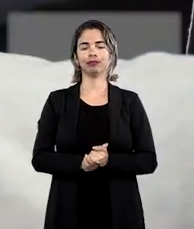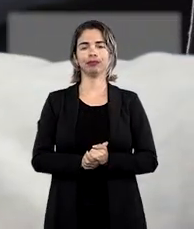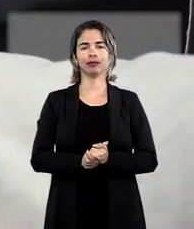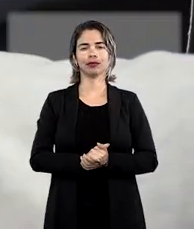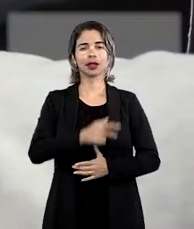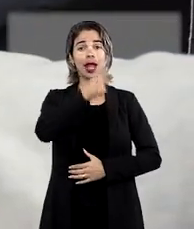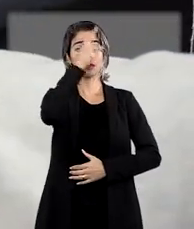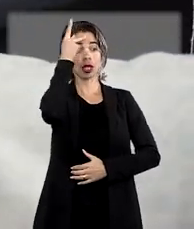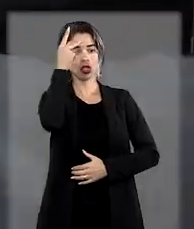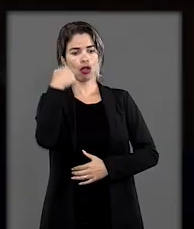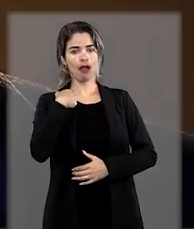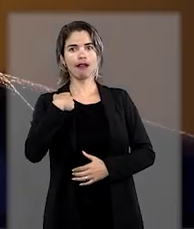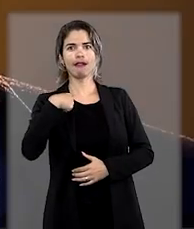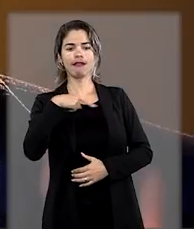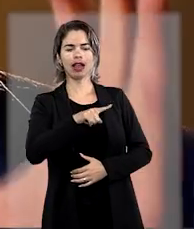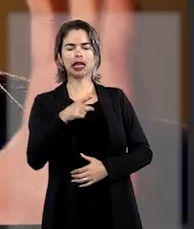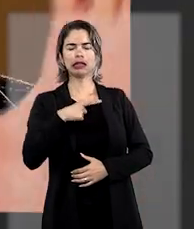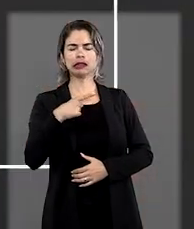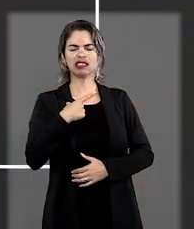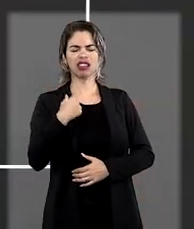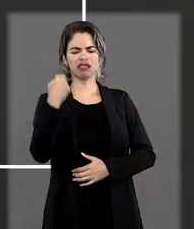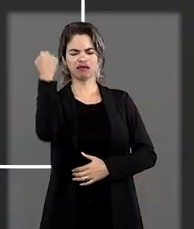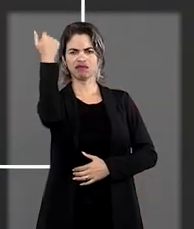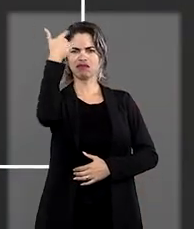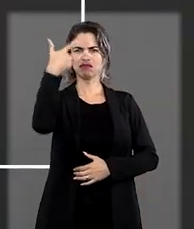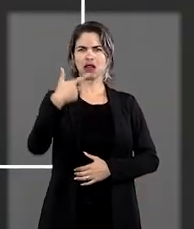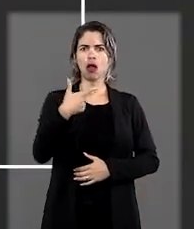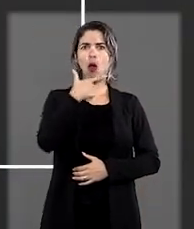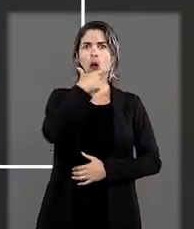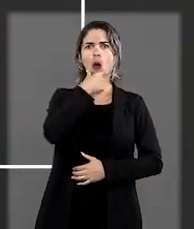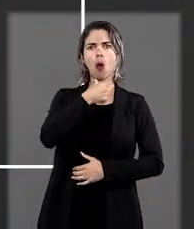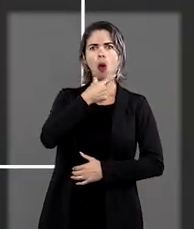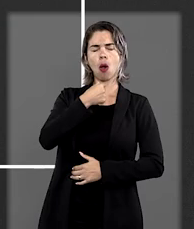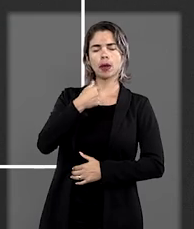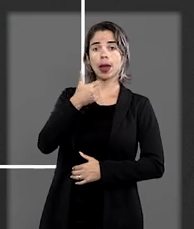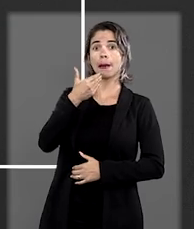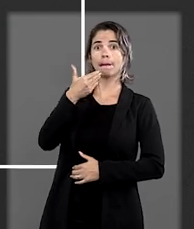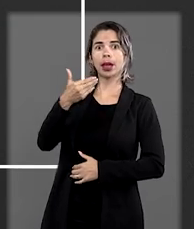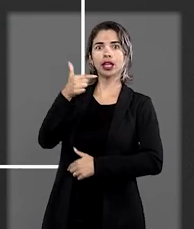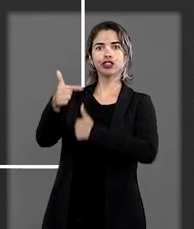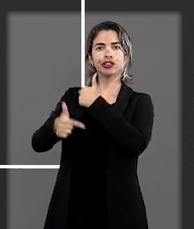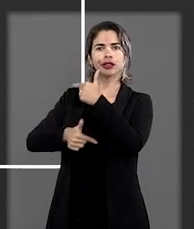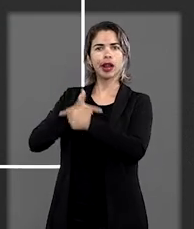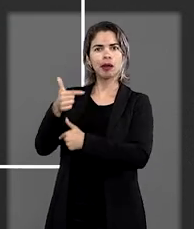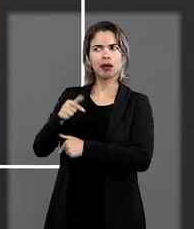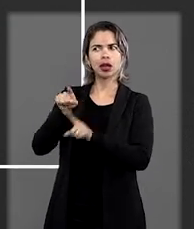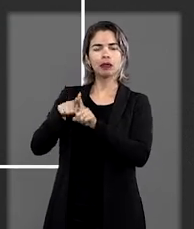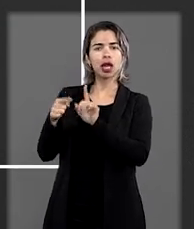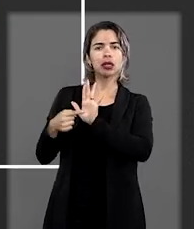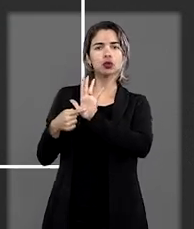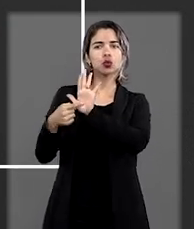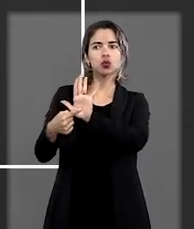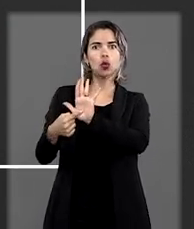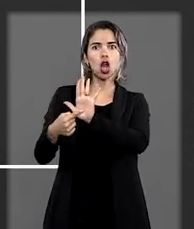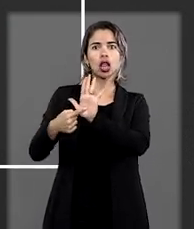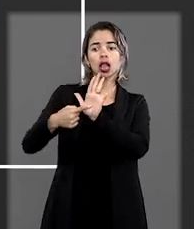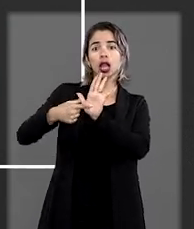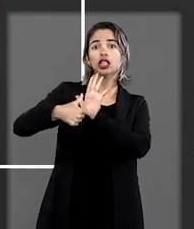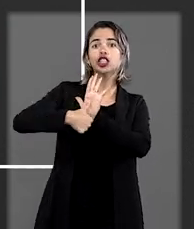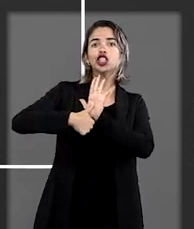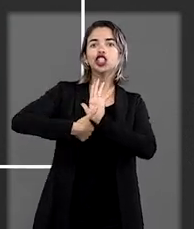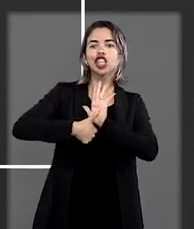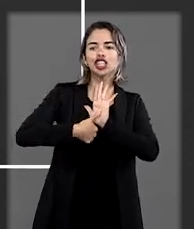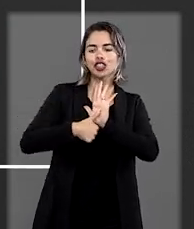Na hora que uma pessoa que tem uma aparência masculina, pede um emprego e apresenta um